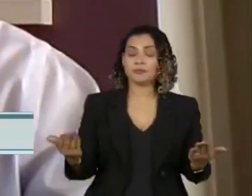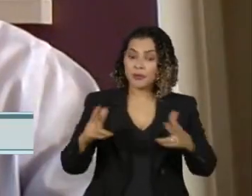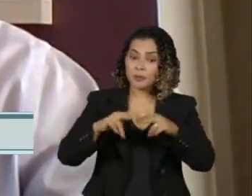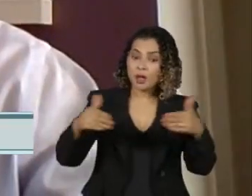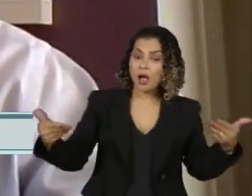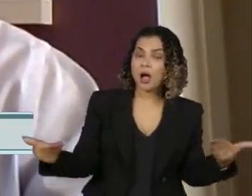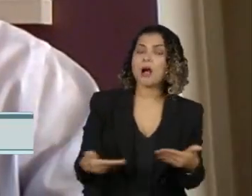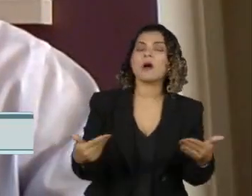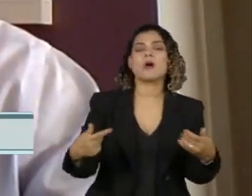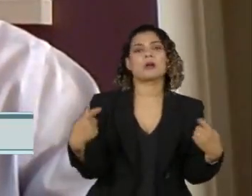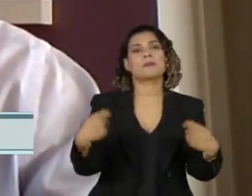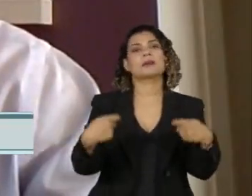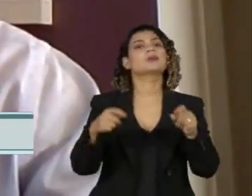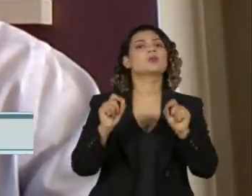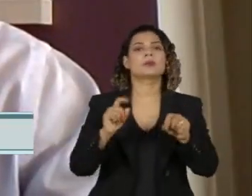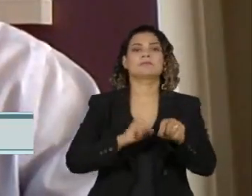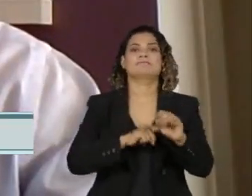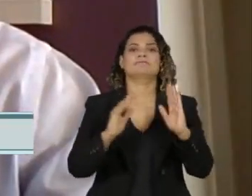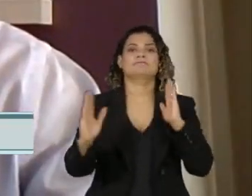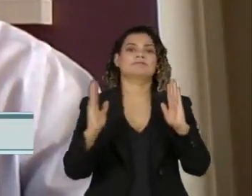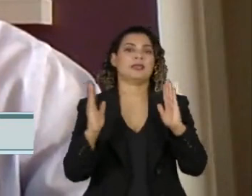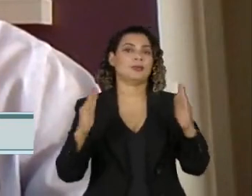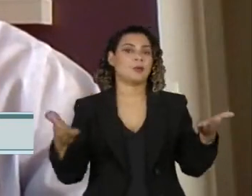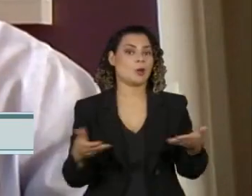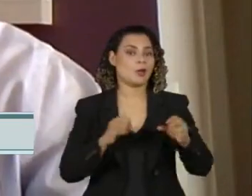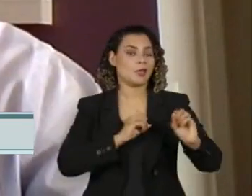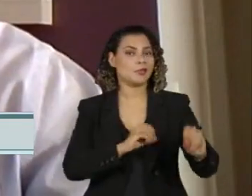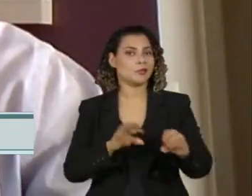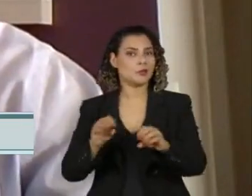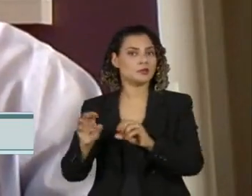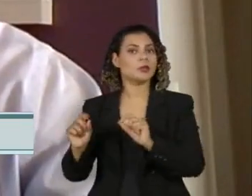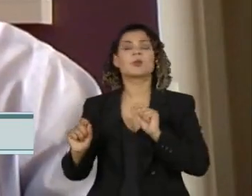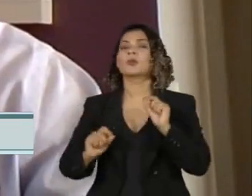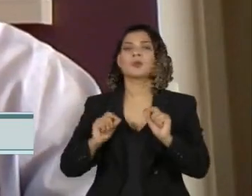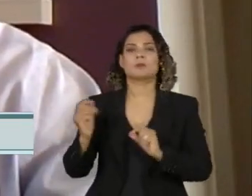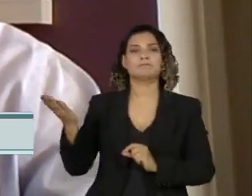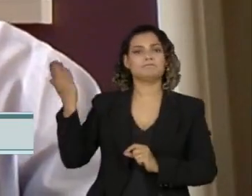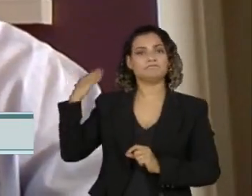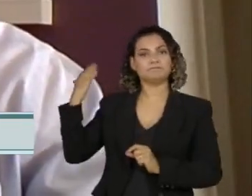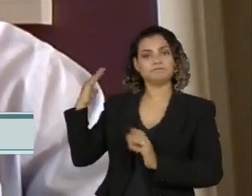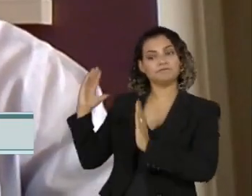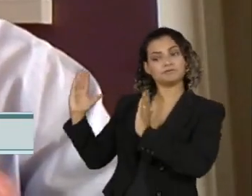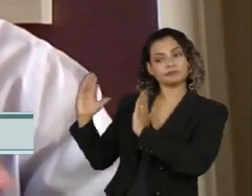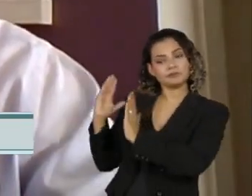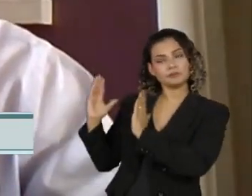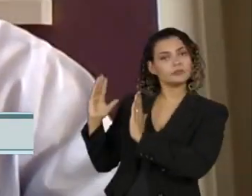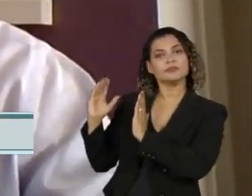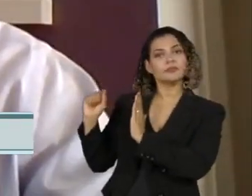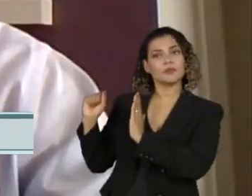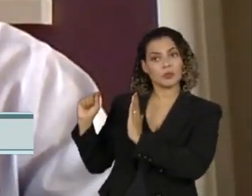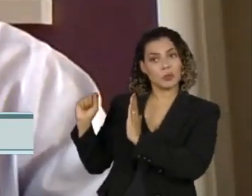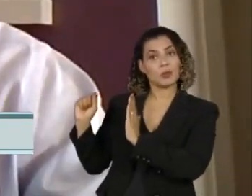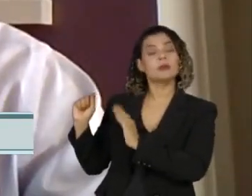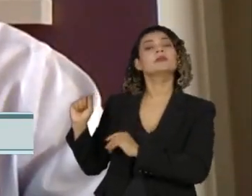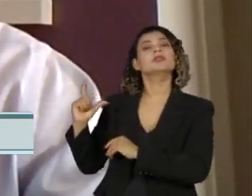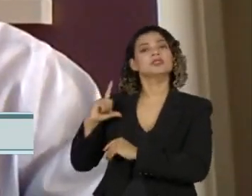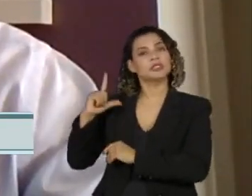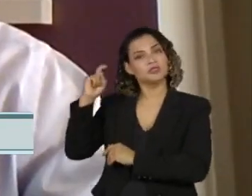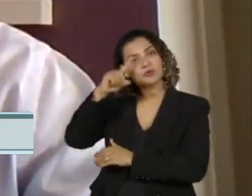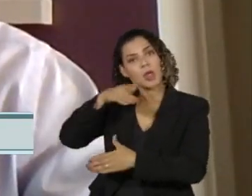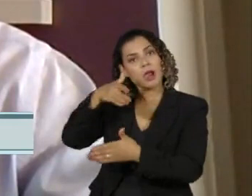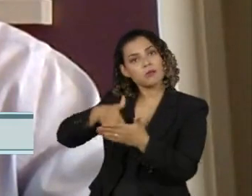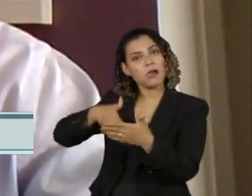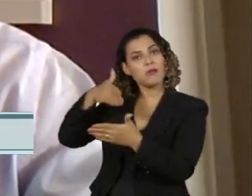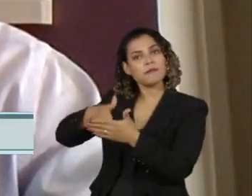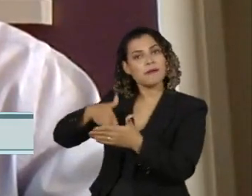agora nós temos um grande momento na educação. Nós saímos de um período em que tivemos muitas dificuldades de